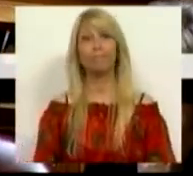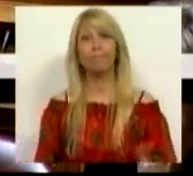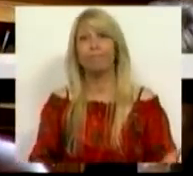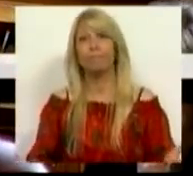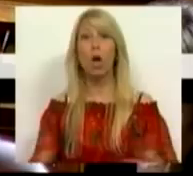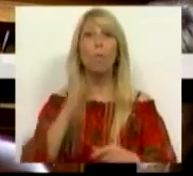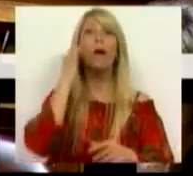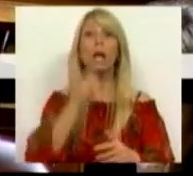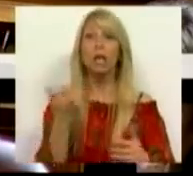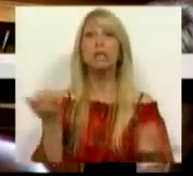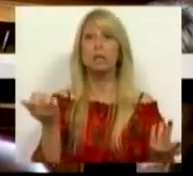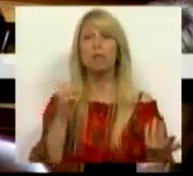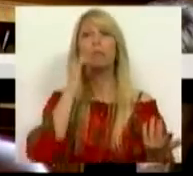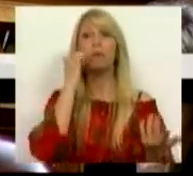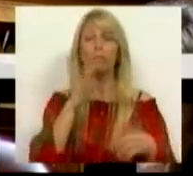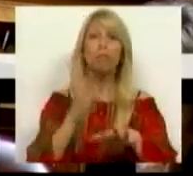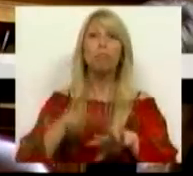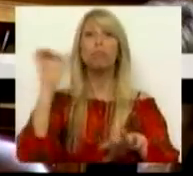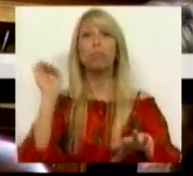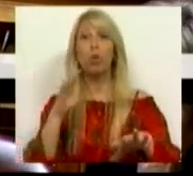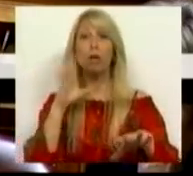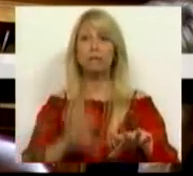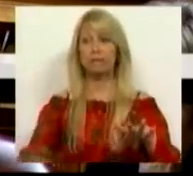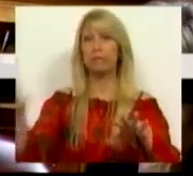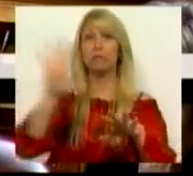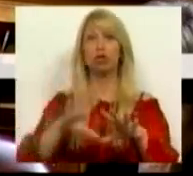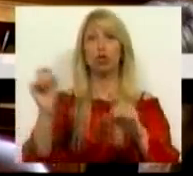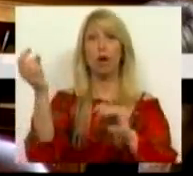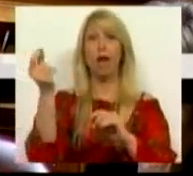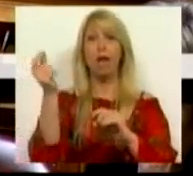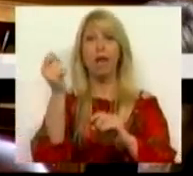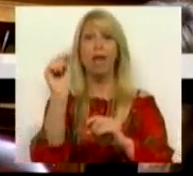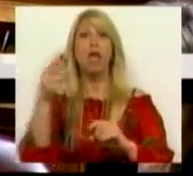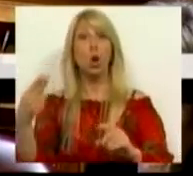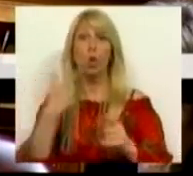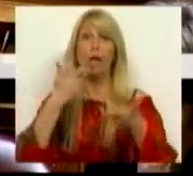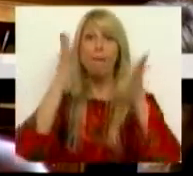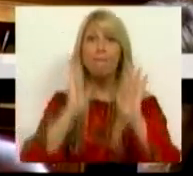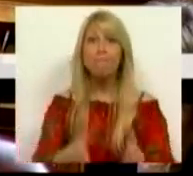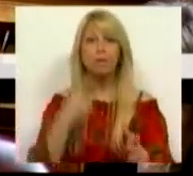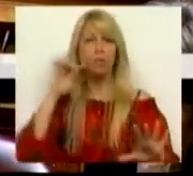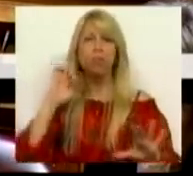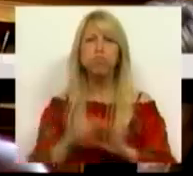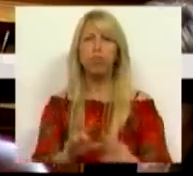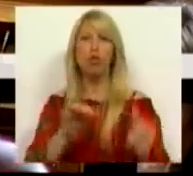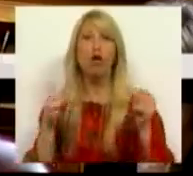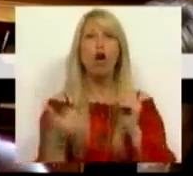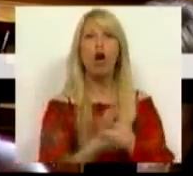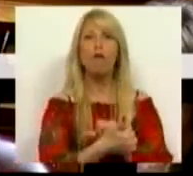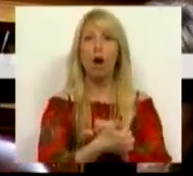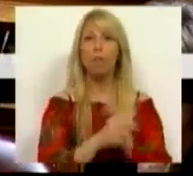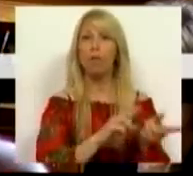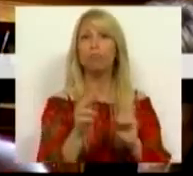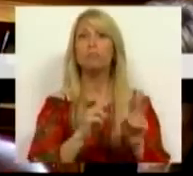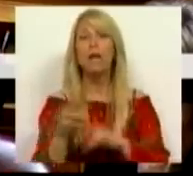uma crise fundamentalmente da arquitetura institucional da Zona Euro e que, portanto, é preciso uma profunda reforma na Europa. Esse é o Estado